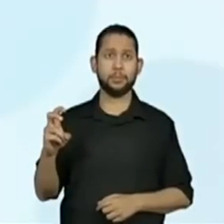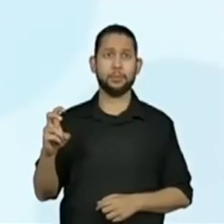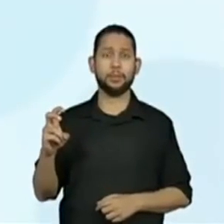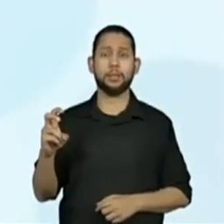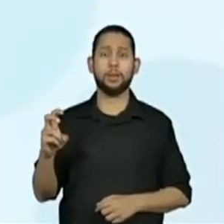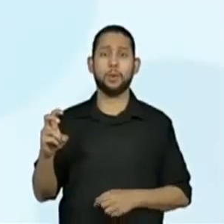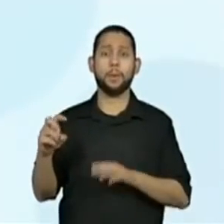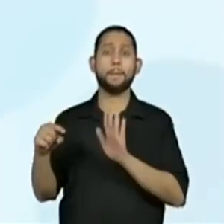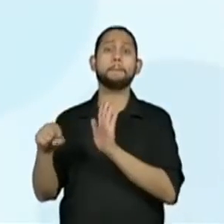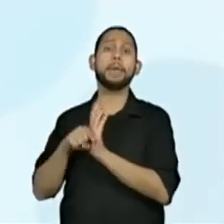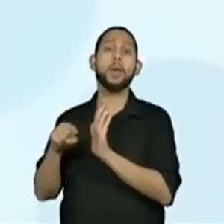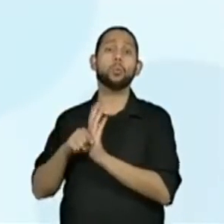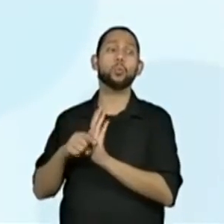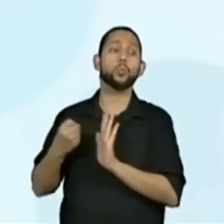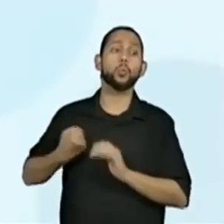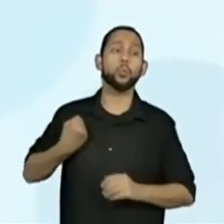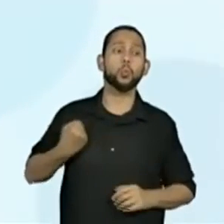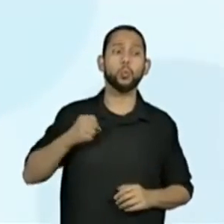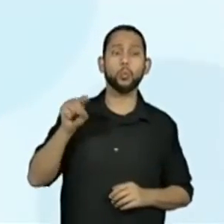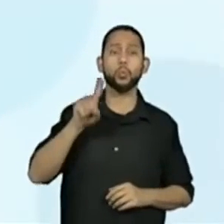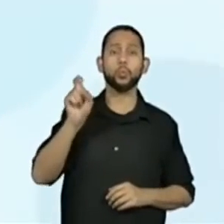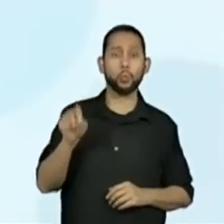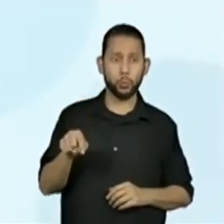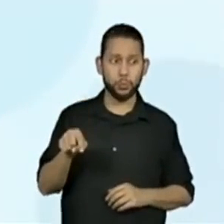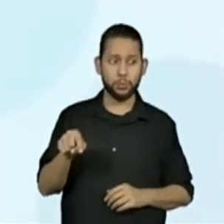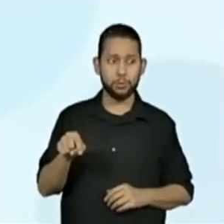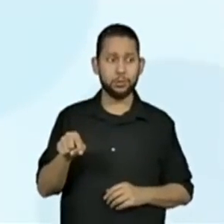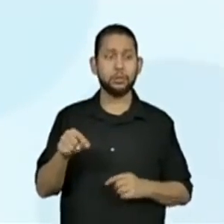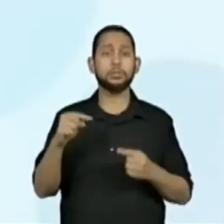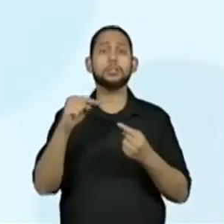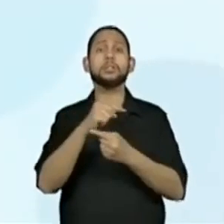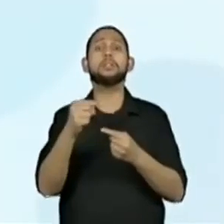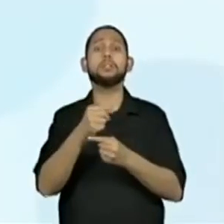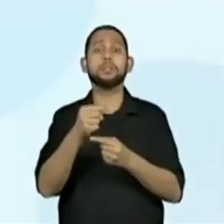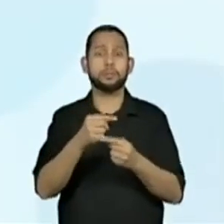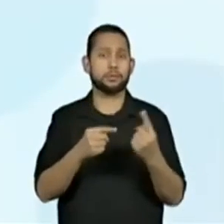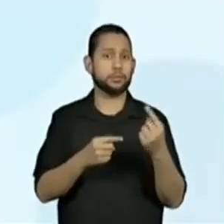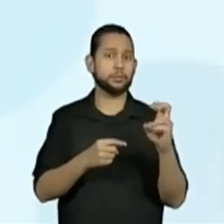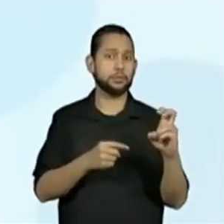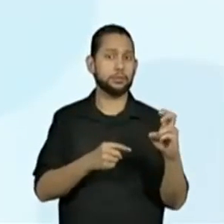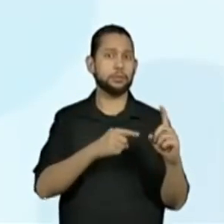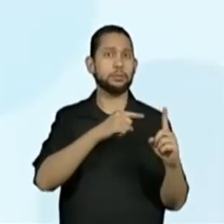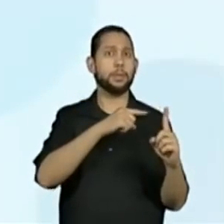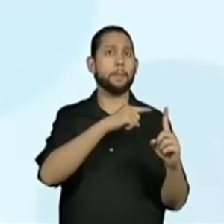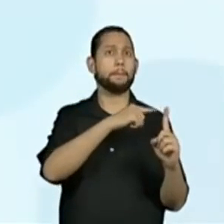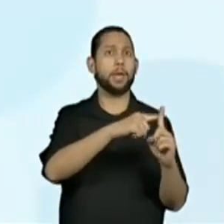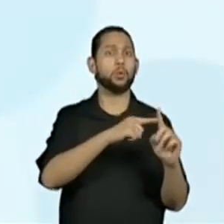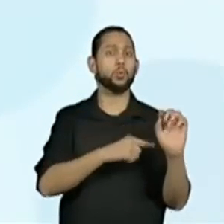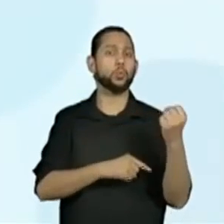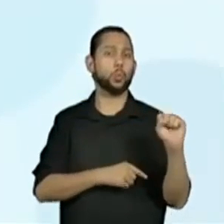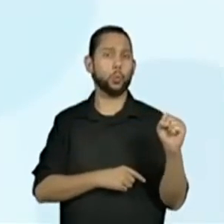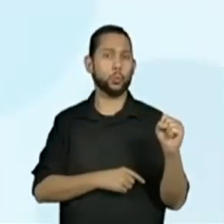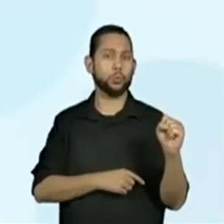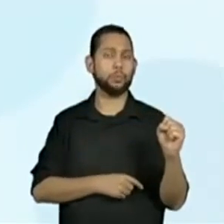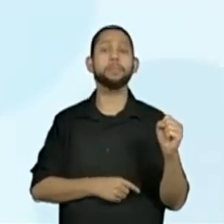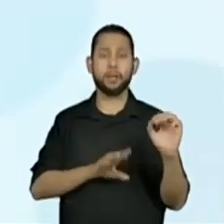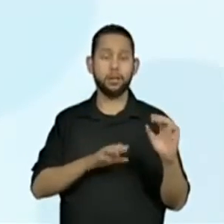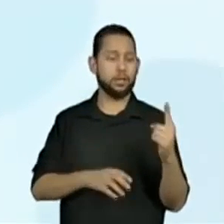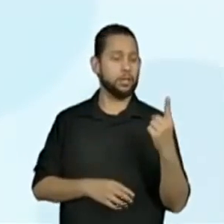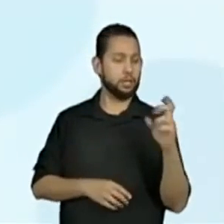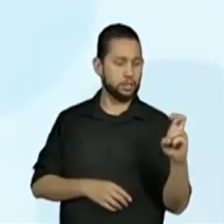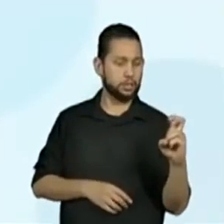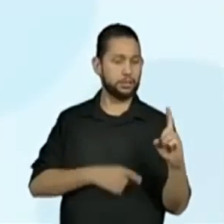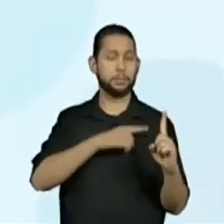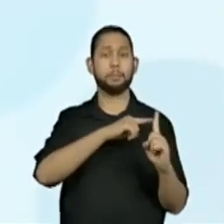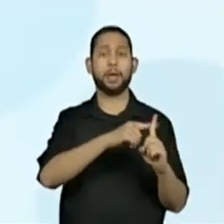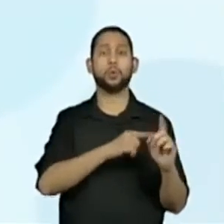é igual a 15 mais 8. Podemos pensar então descobrindo quanto é 15 mais